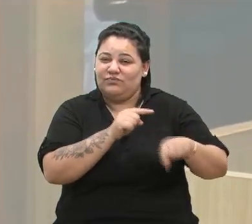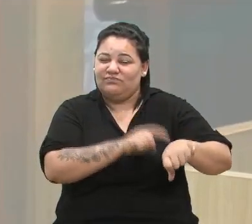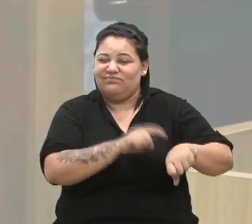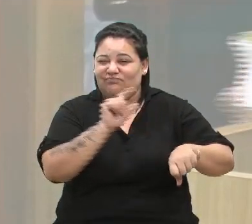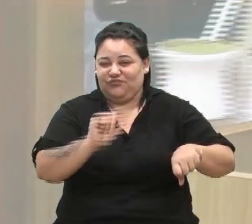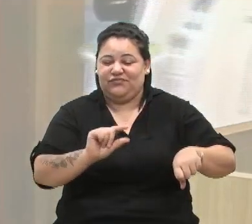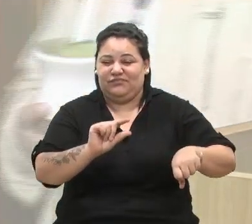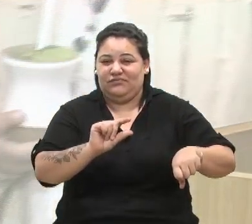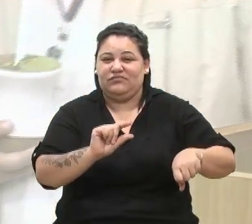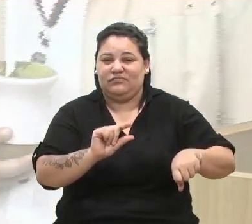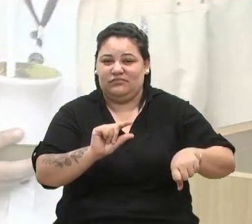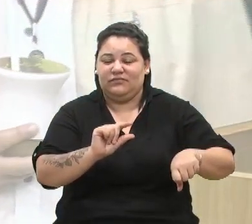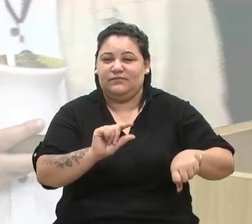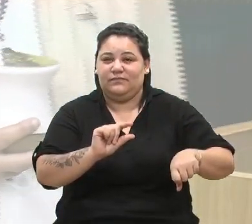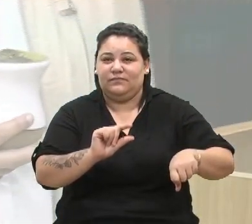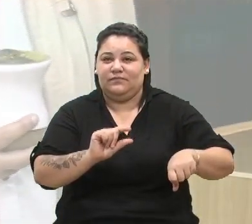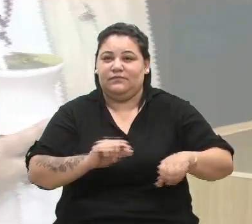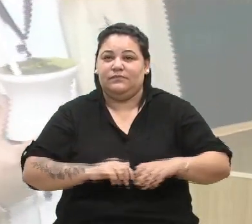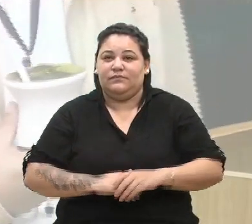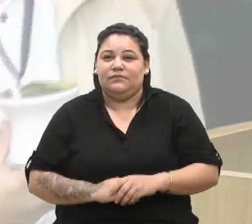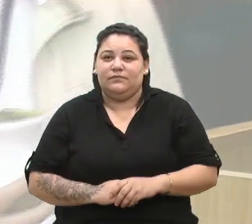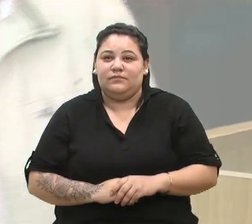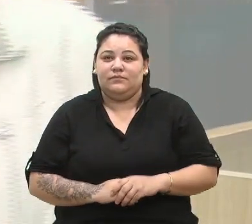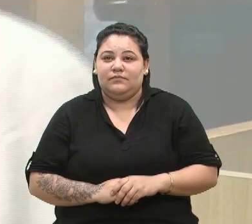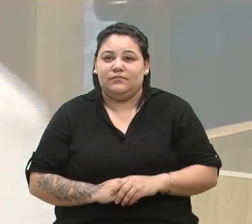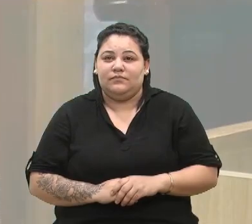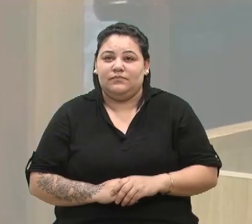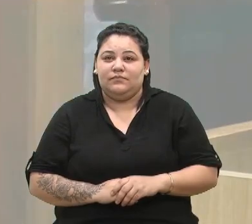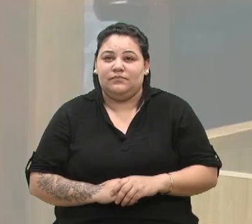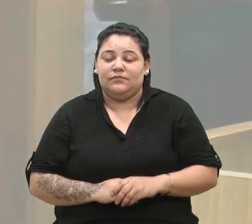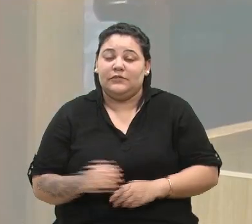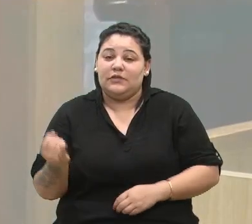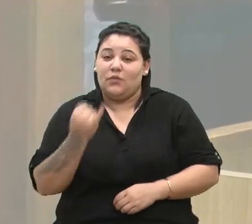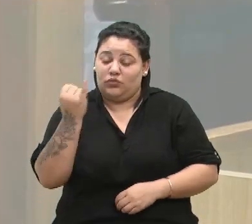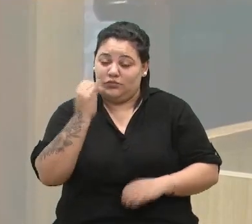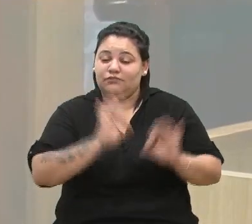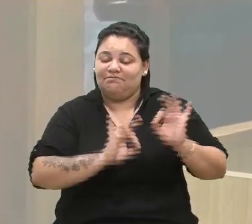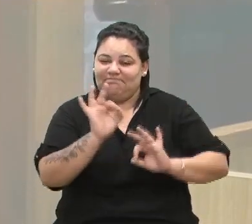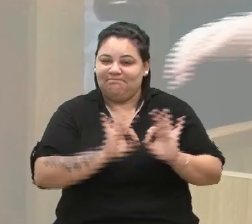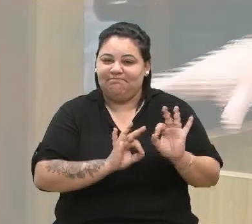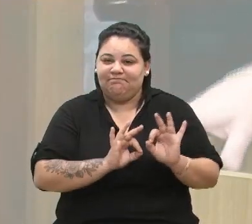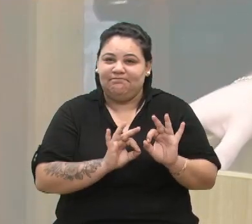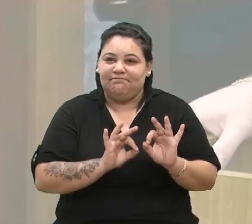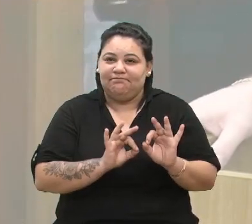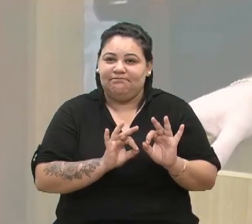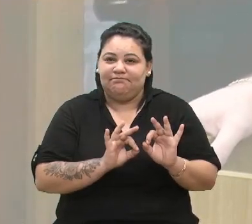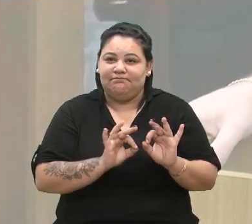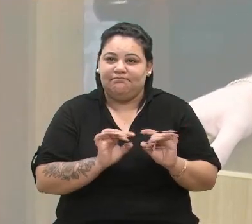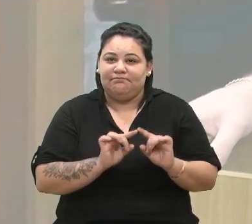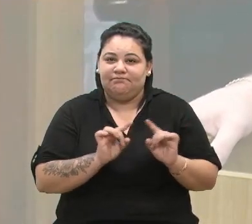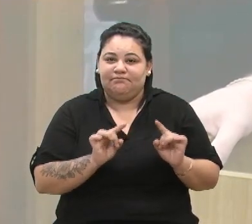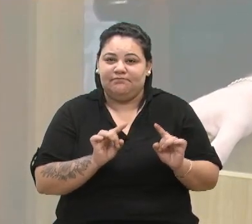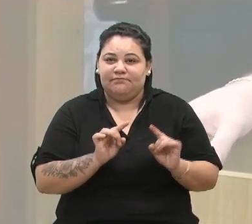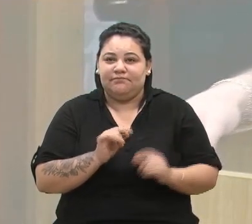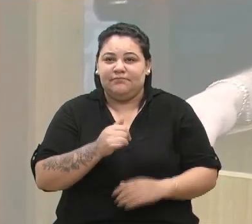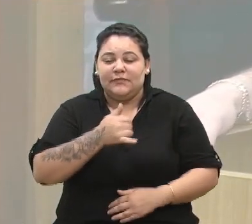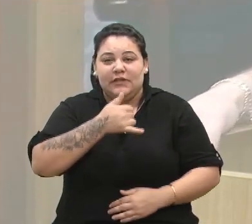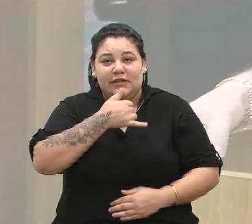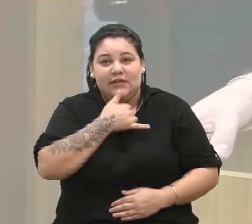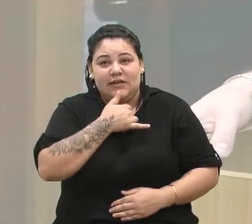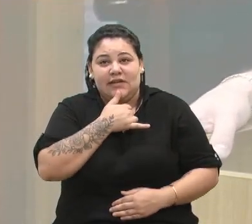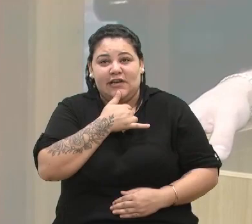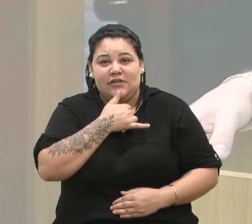falar sobre esse importante projeto, que, infelizmente, os institutos IGAM e DPM